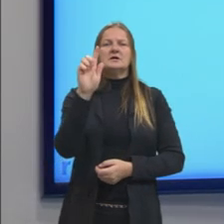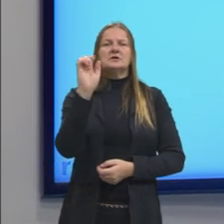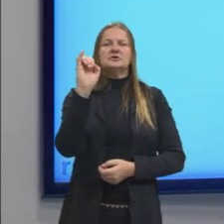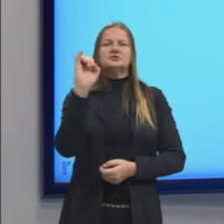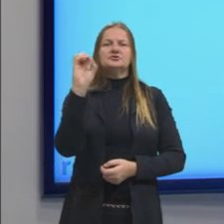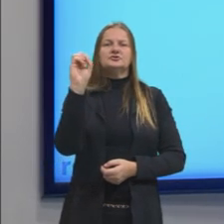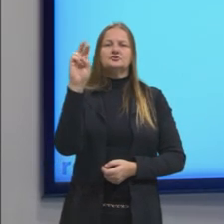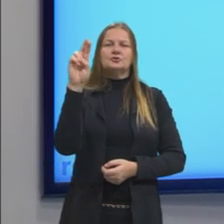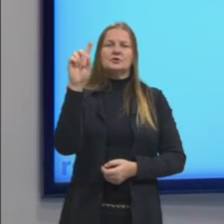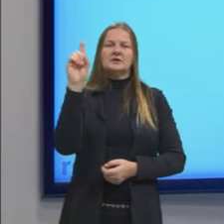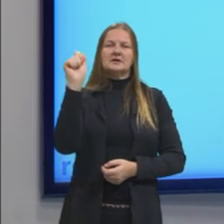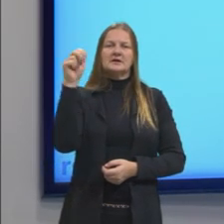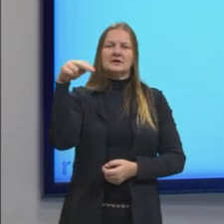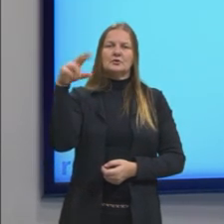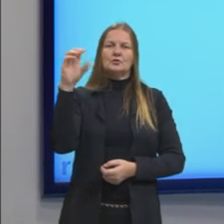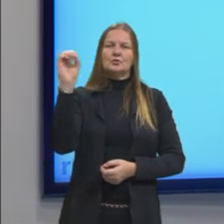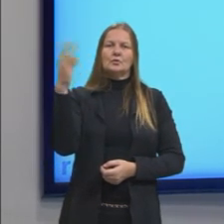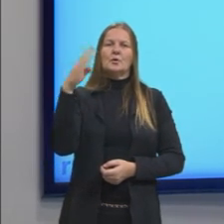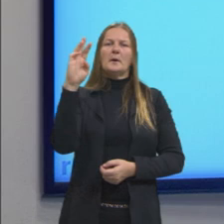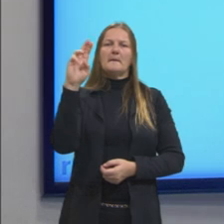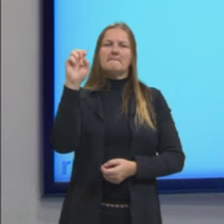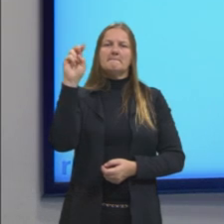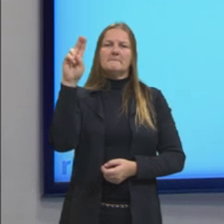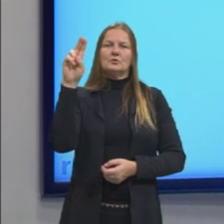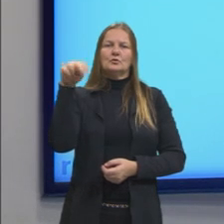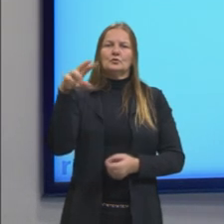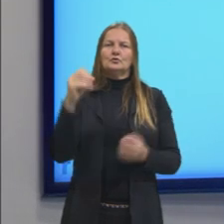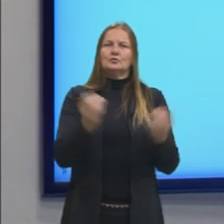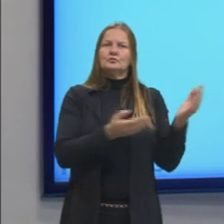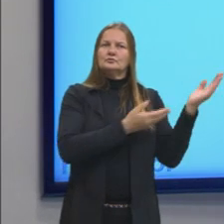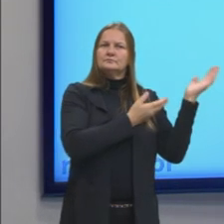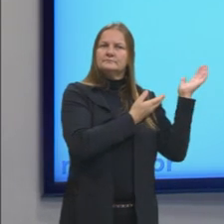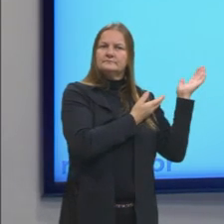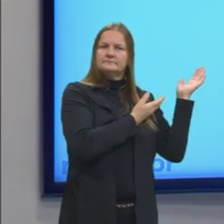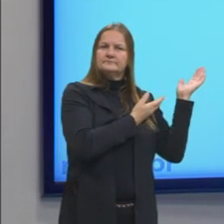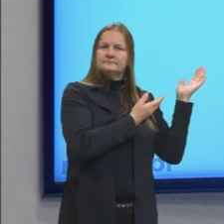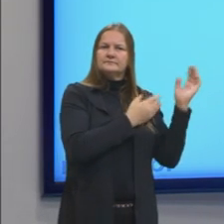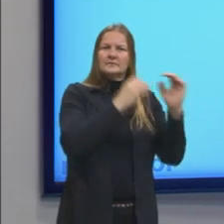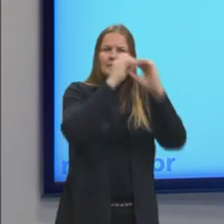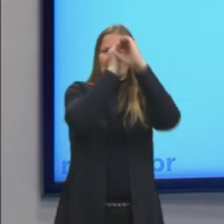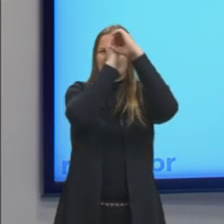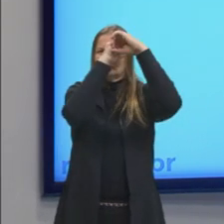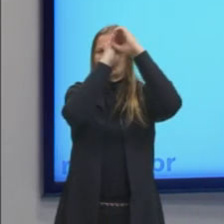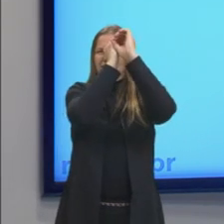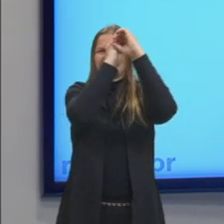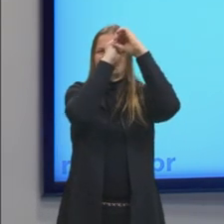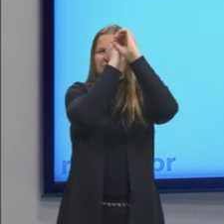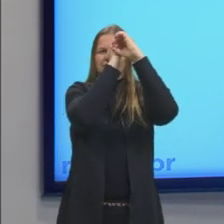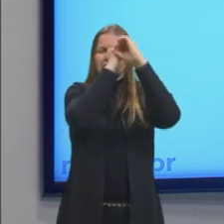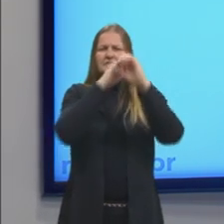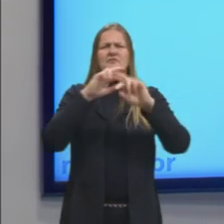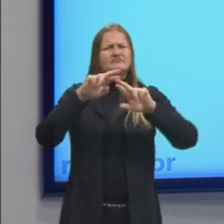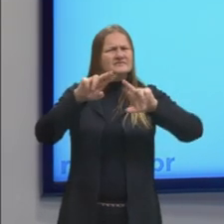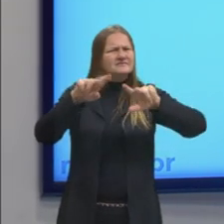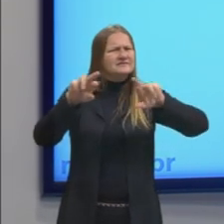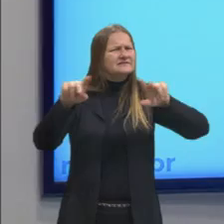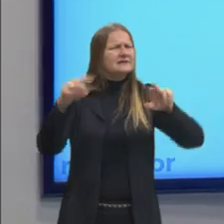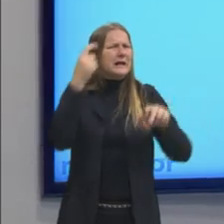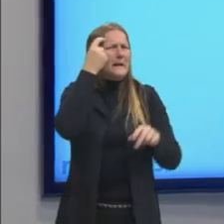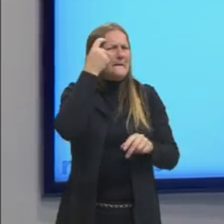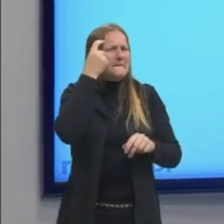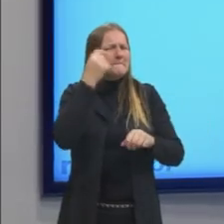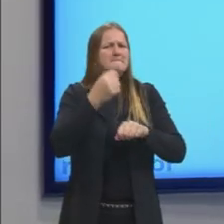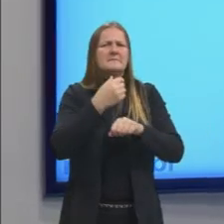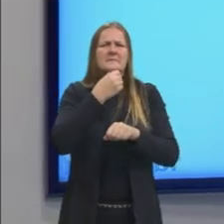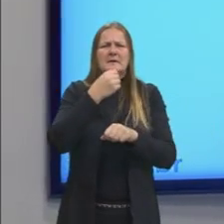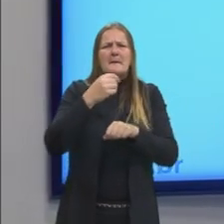Ele sofre com a Inquisição. O Kepler, o Galileu Galilei, que vai também afirmar e vai